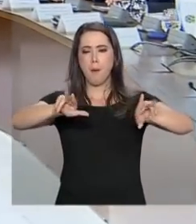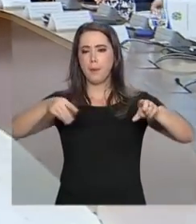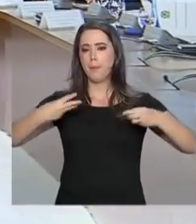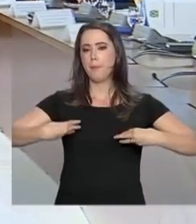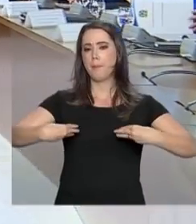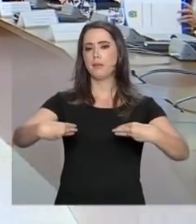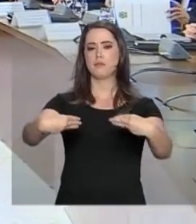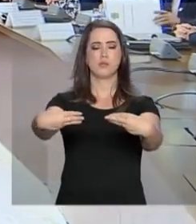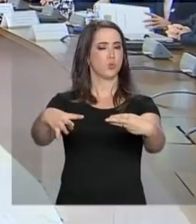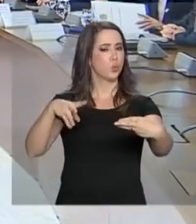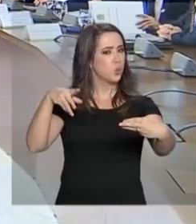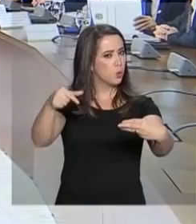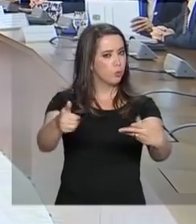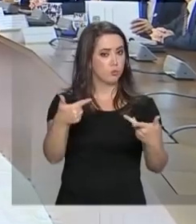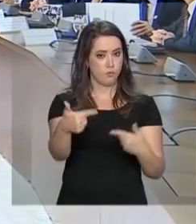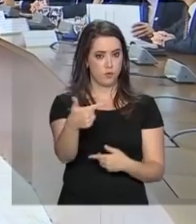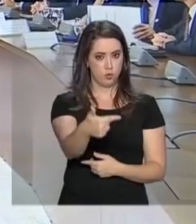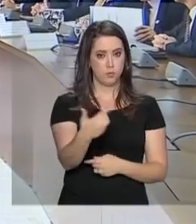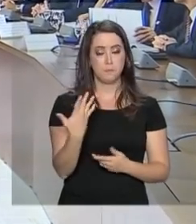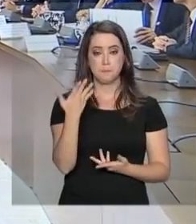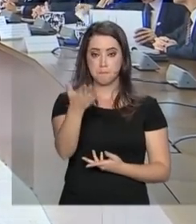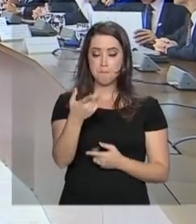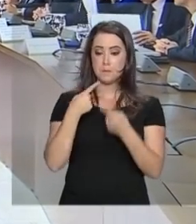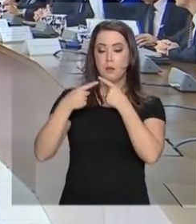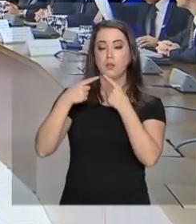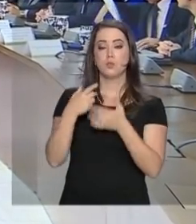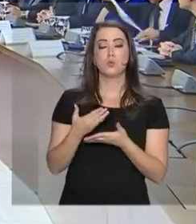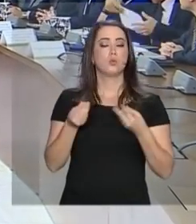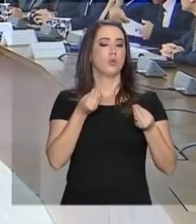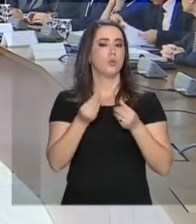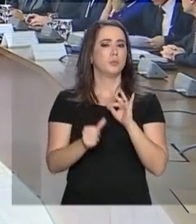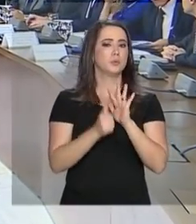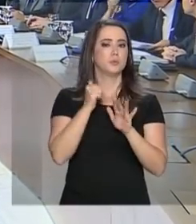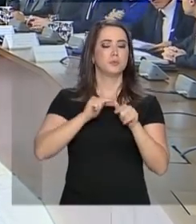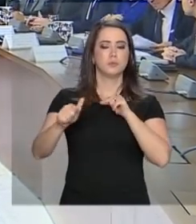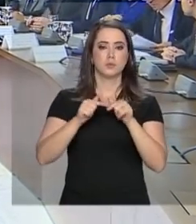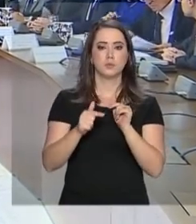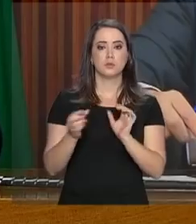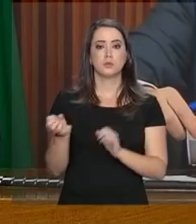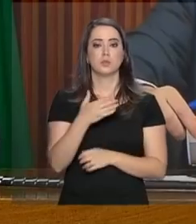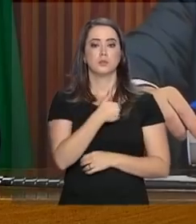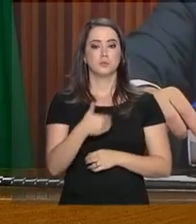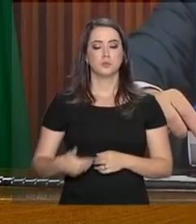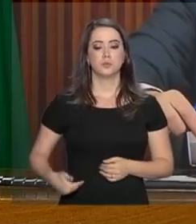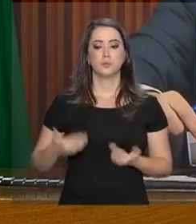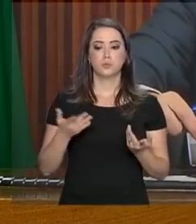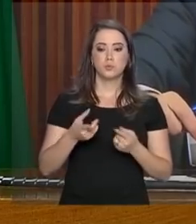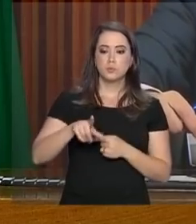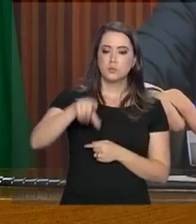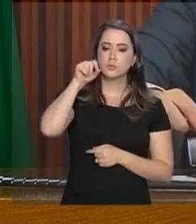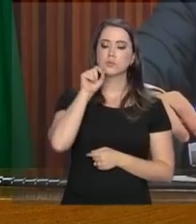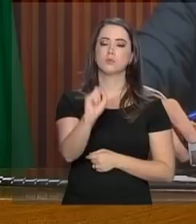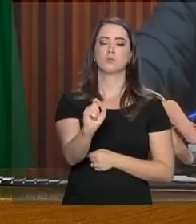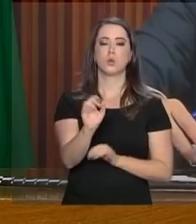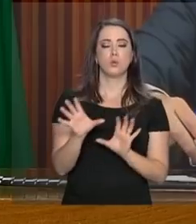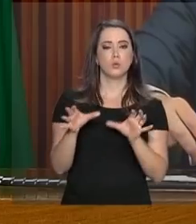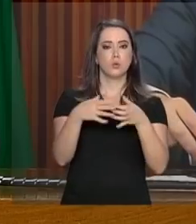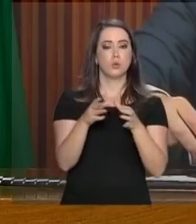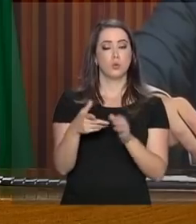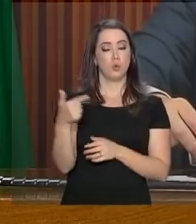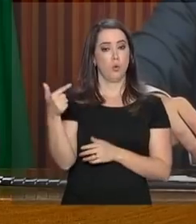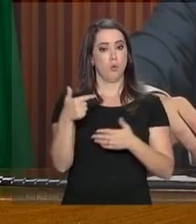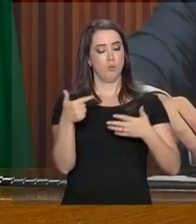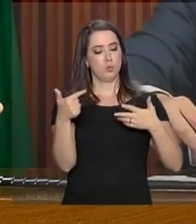ministros de Estado para discutir as primeiras medidas que serão adotadas na nova gestão. Ficou decidido que os cargos do